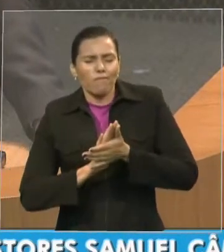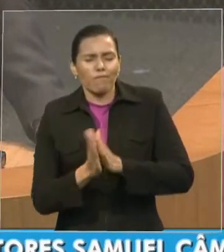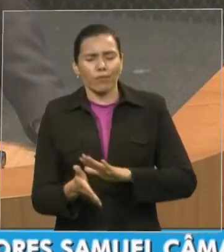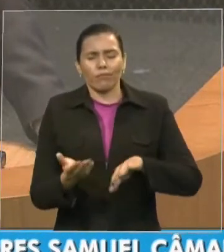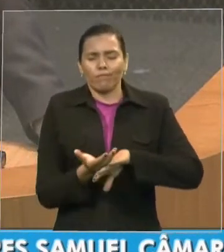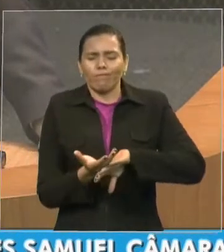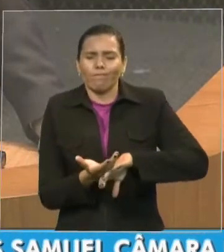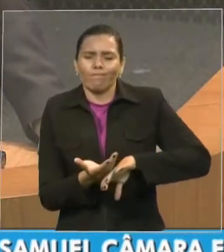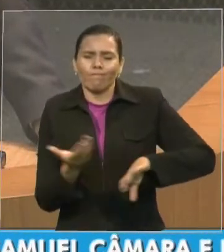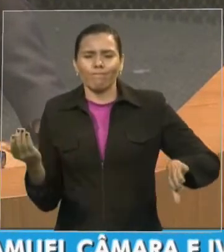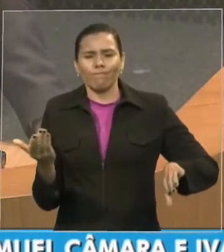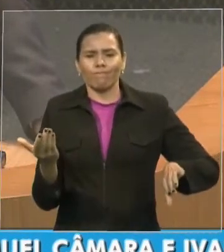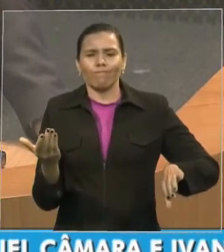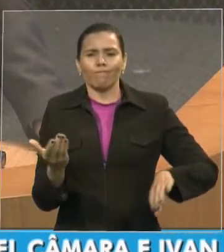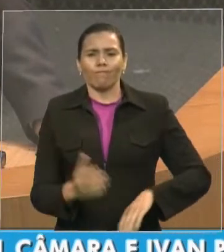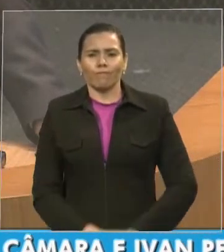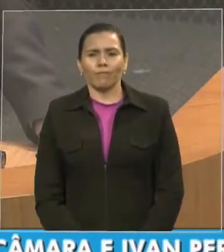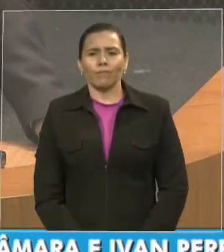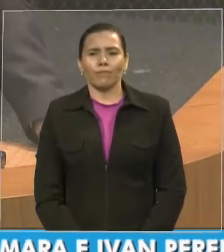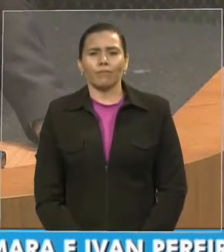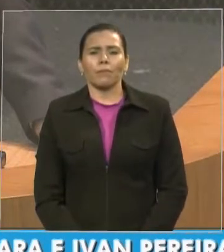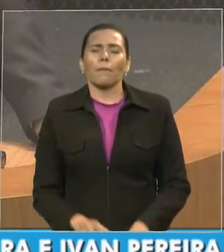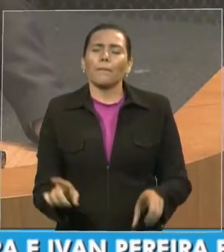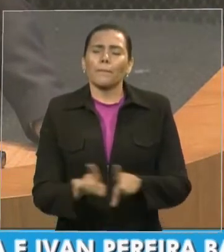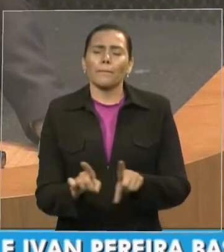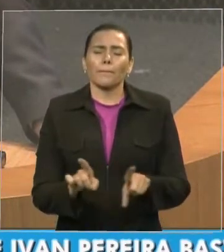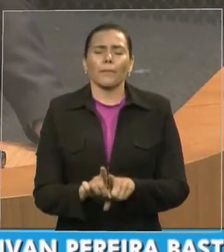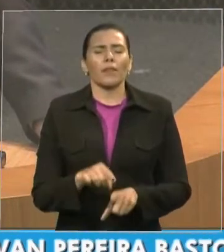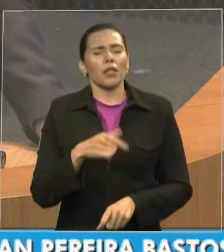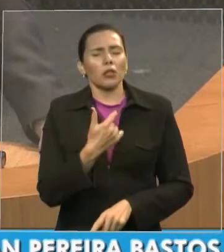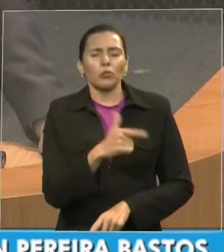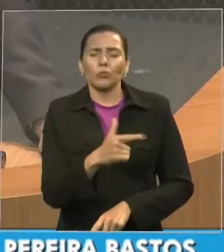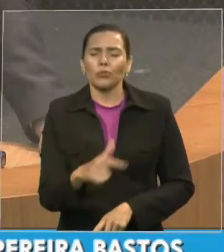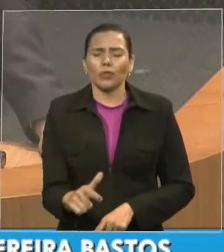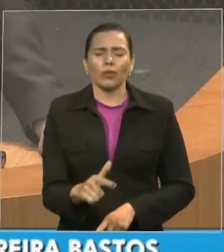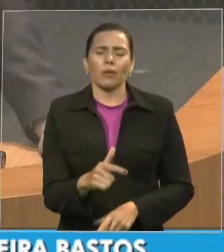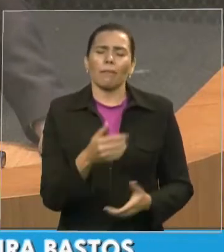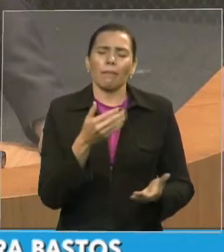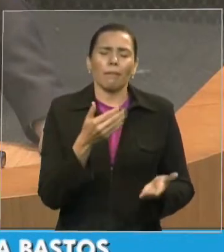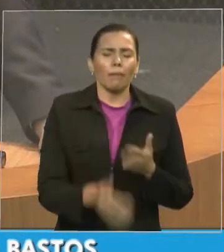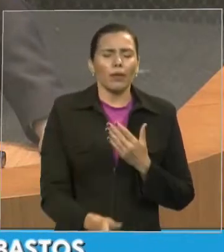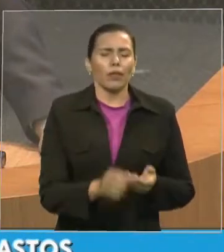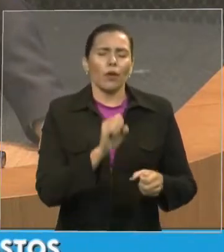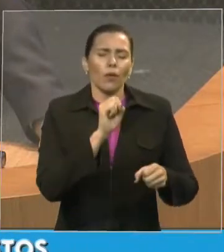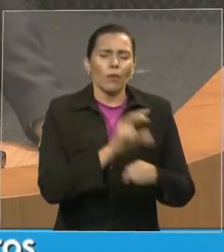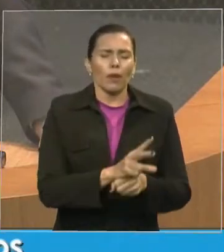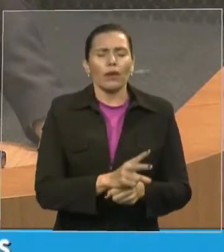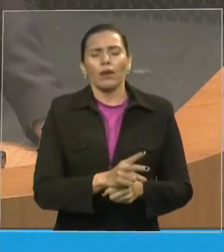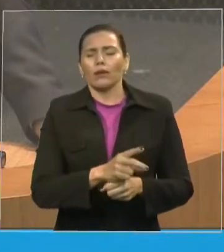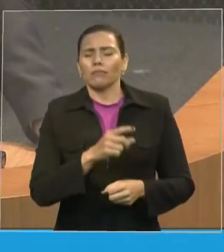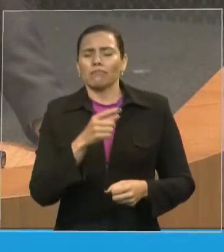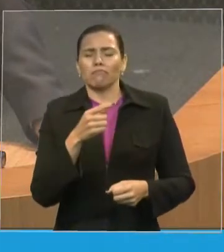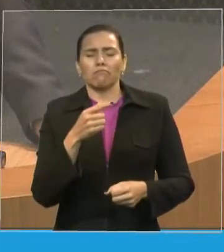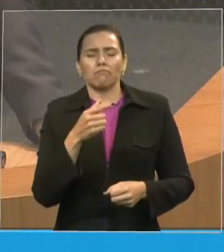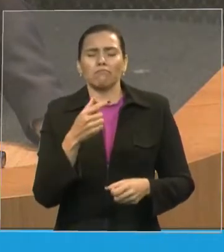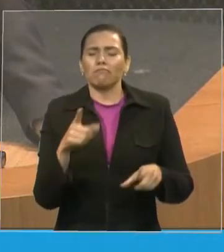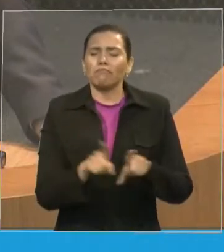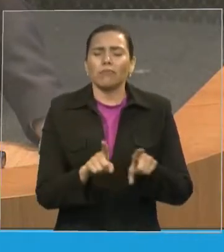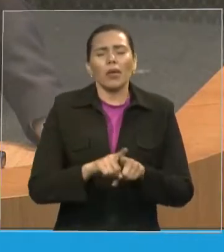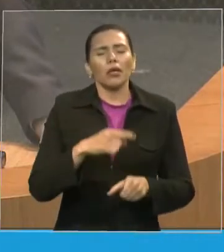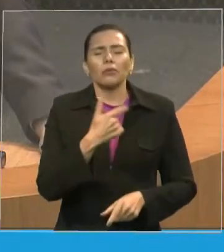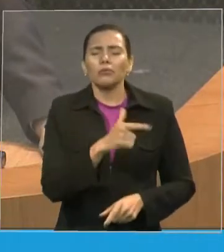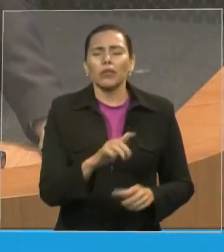grande daqueles que estão sem ter onde trabalhar estudar abençoa senhor dos que estão